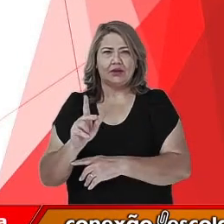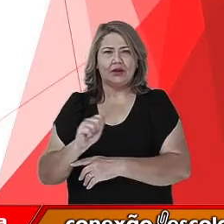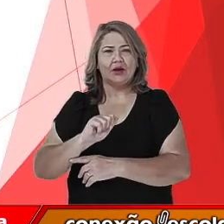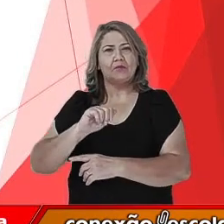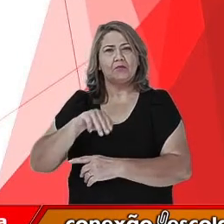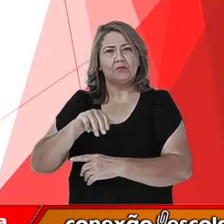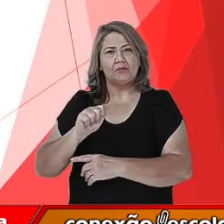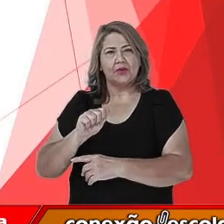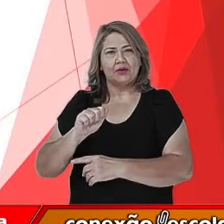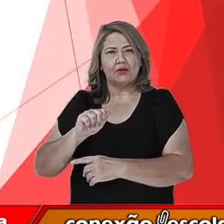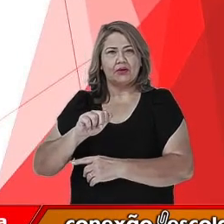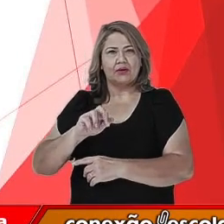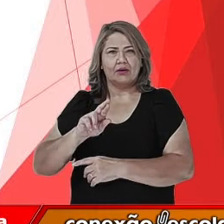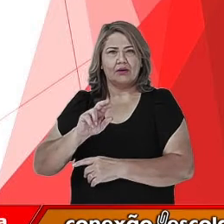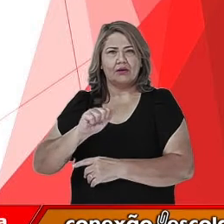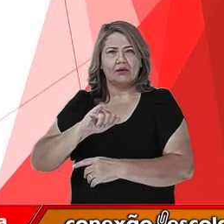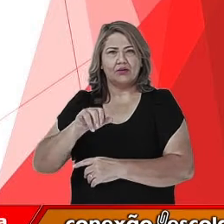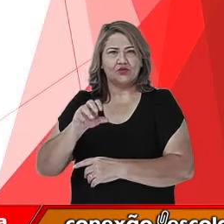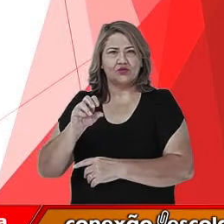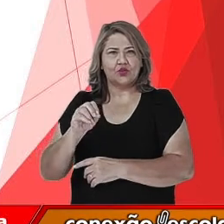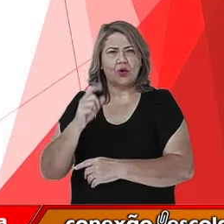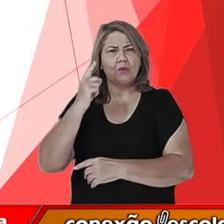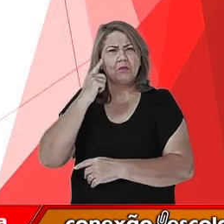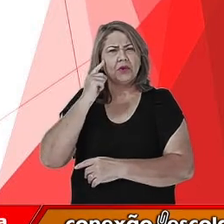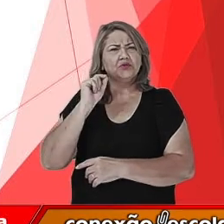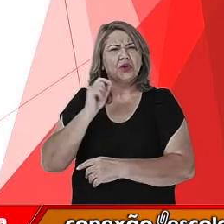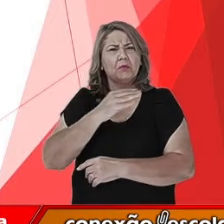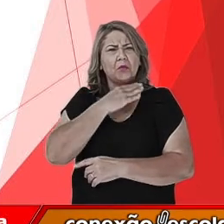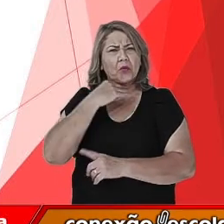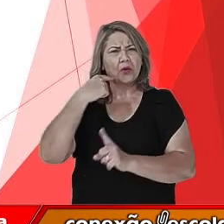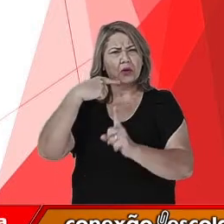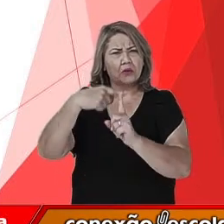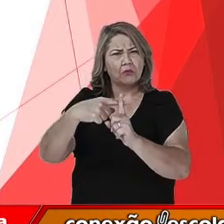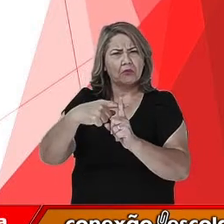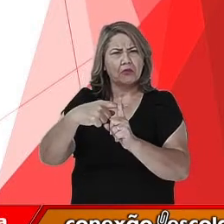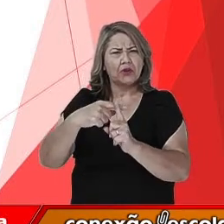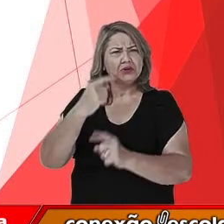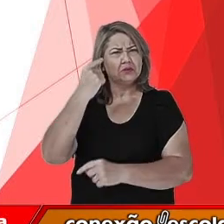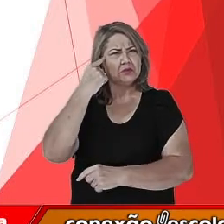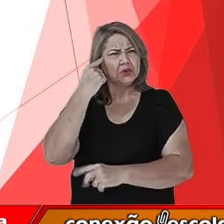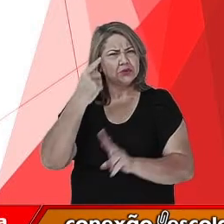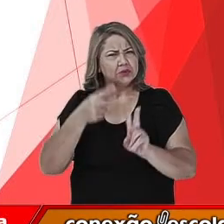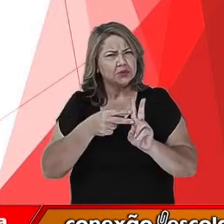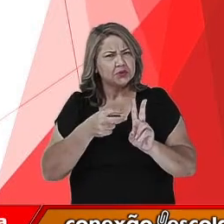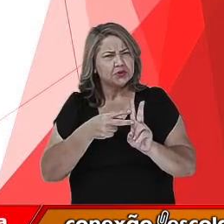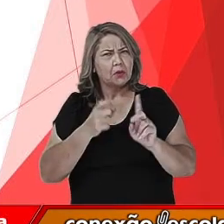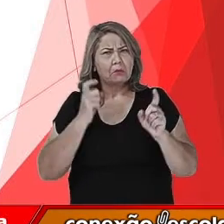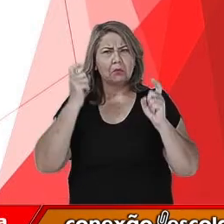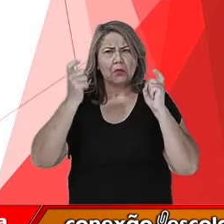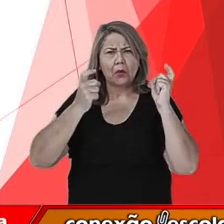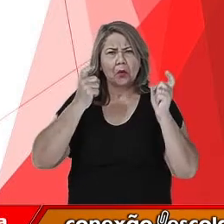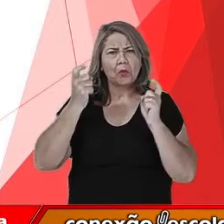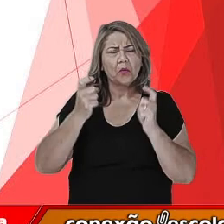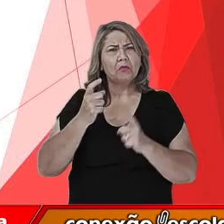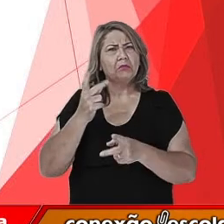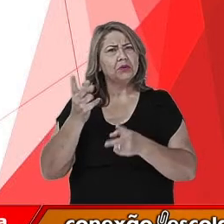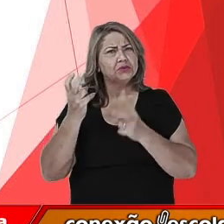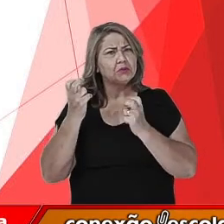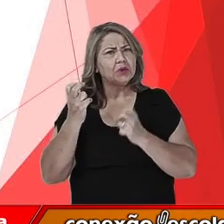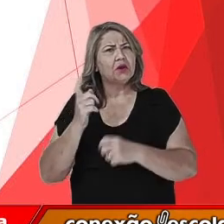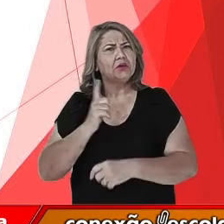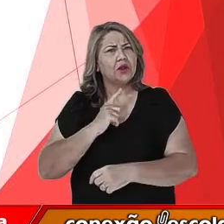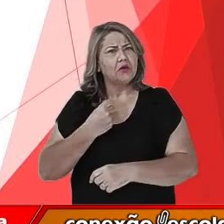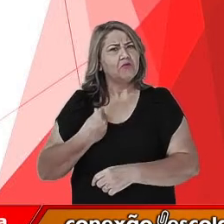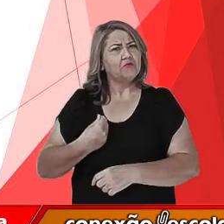Se você fala urna funerária, nós já podemos perceber que esses indígenas tinham preocupação com a vida